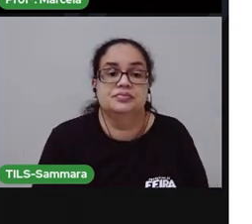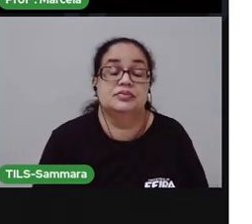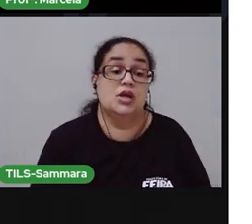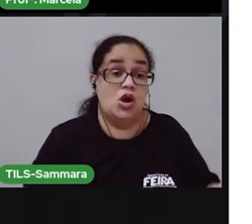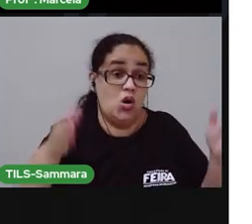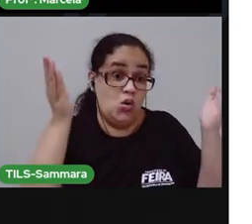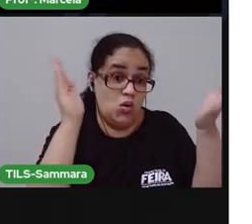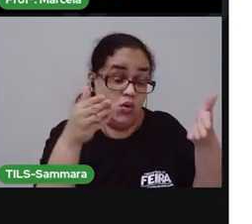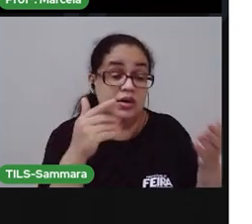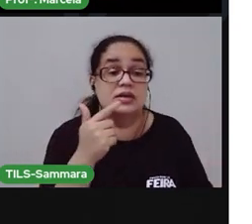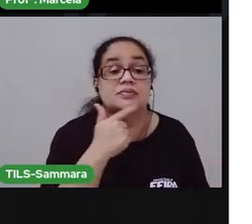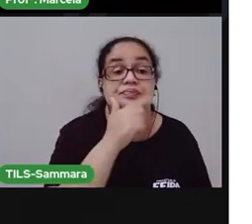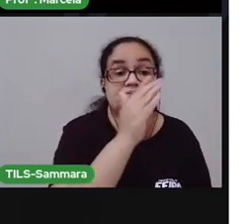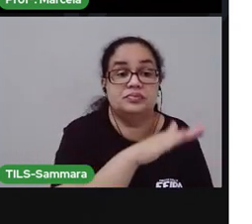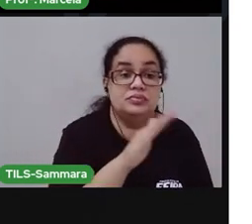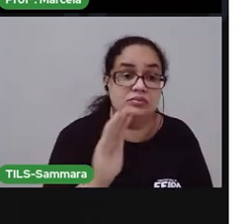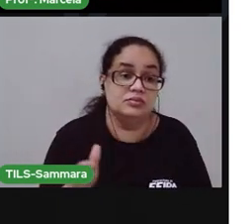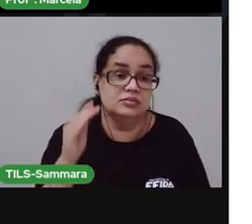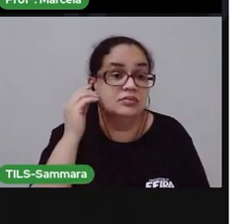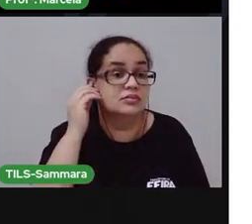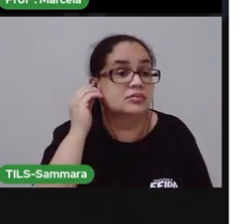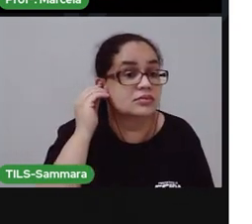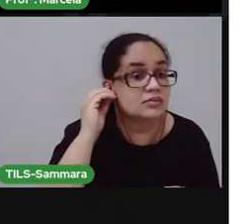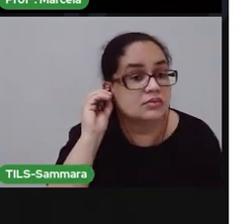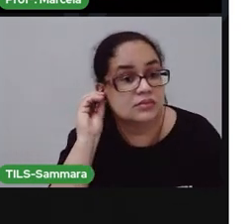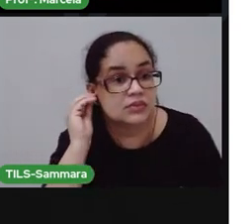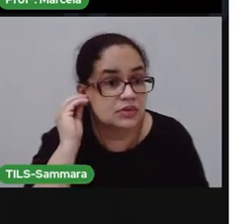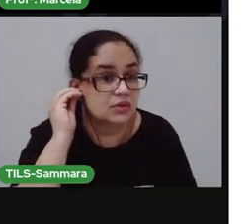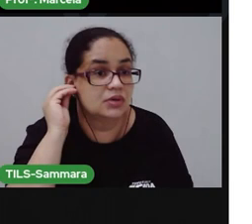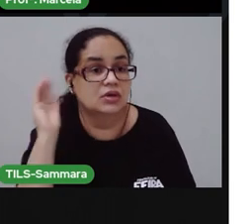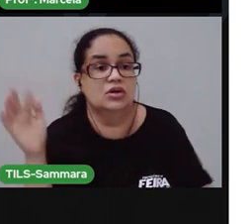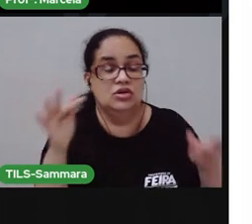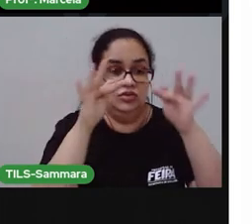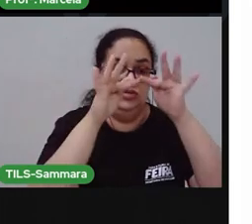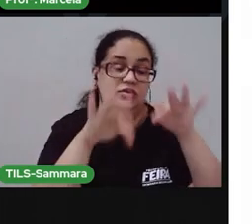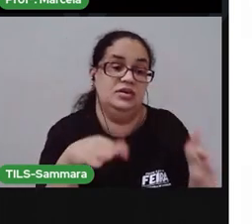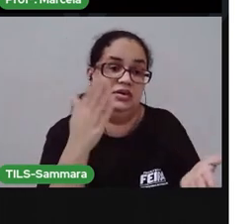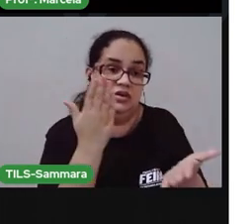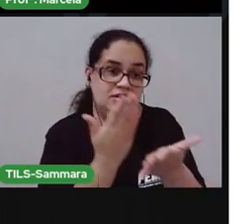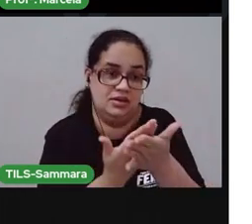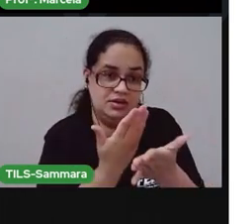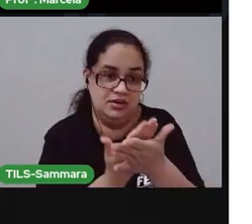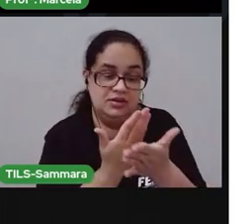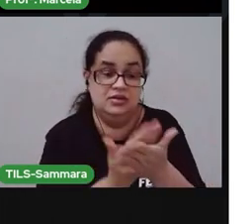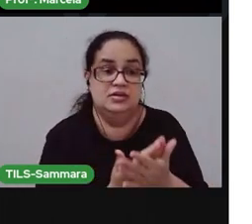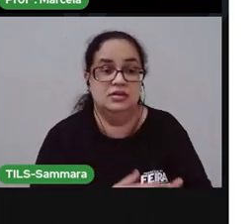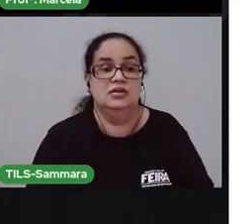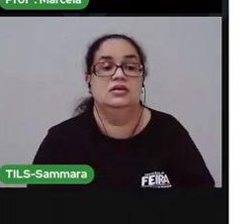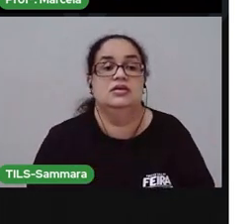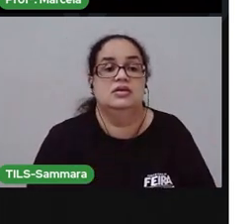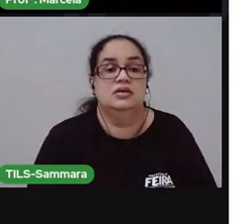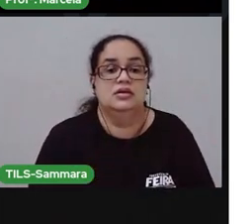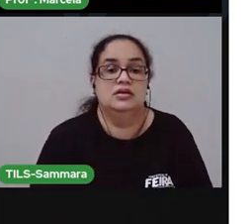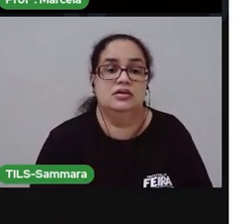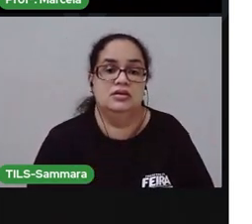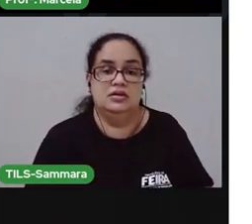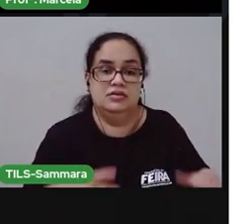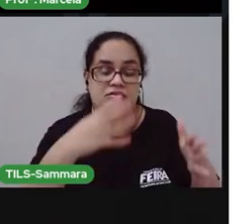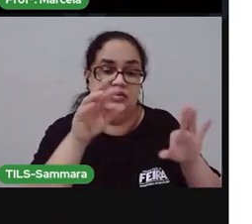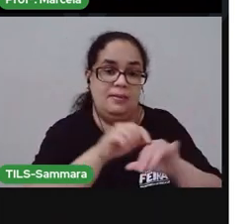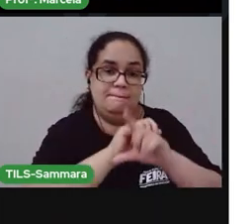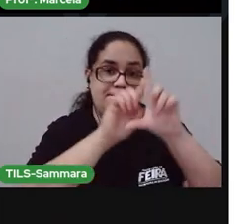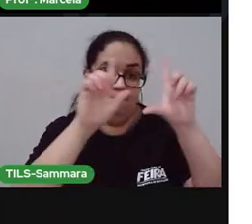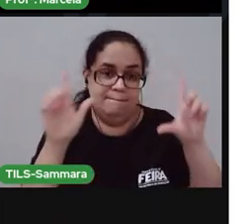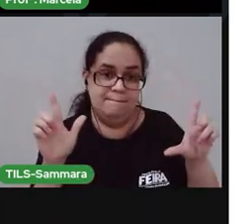Agora, crianças, a gente vai se despedir, finalizar aqui a nossa aula. Para isso, eu vou tirar aqui a apresentação,